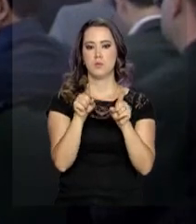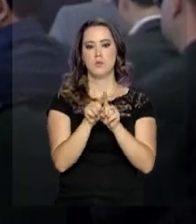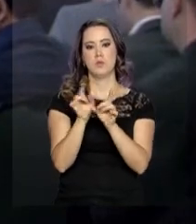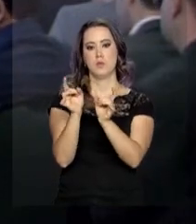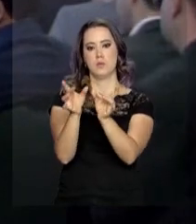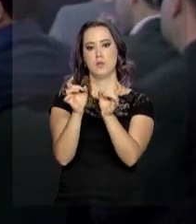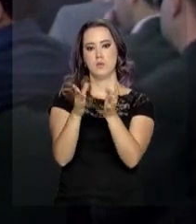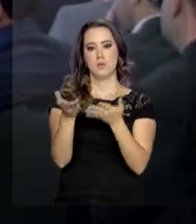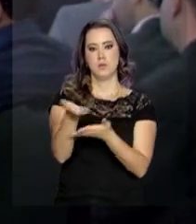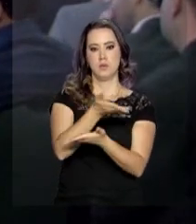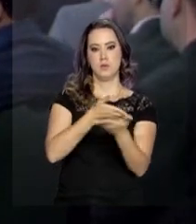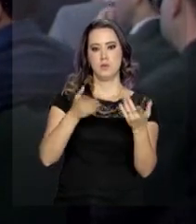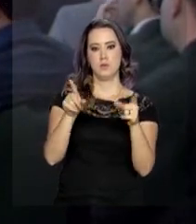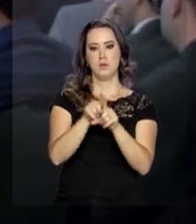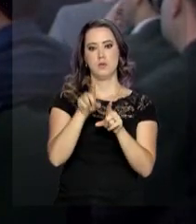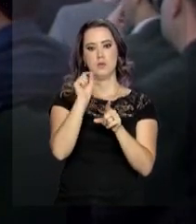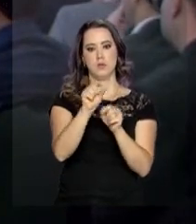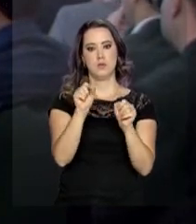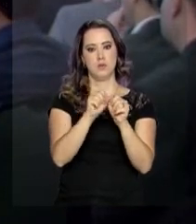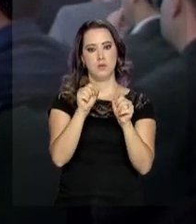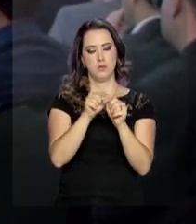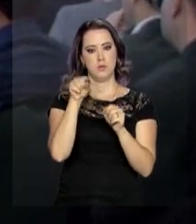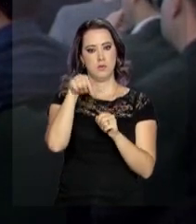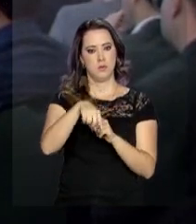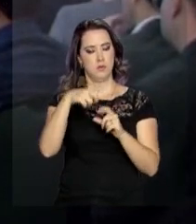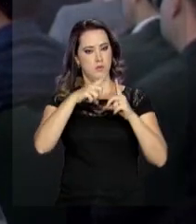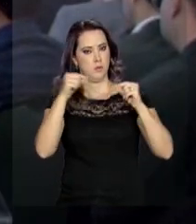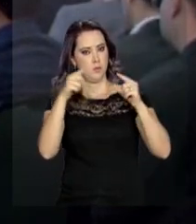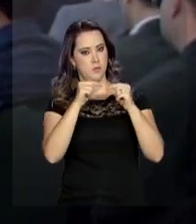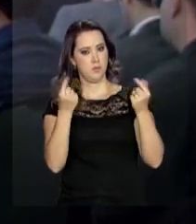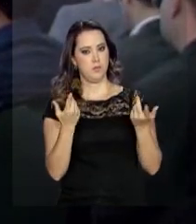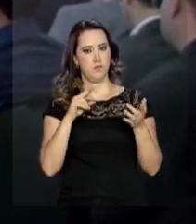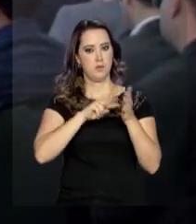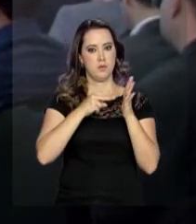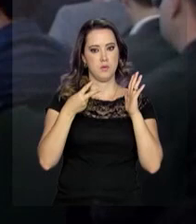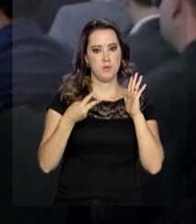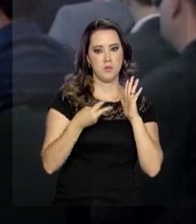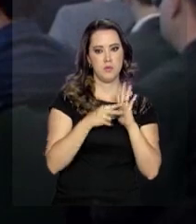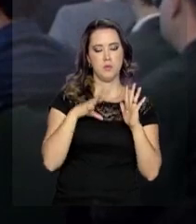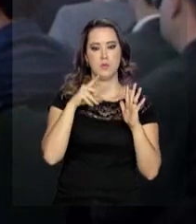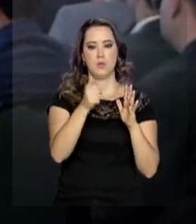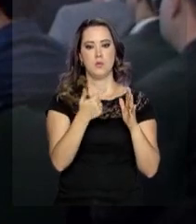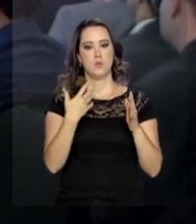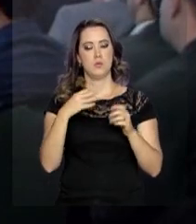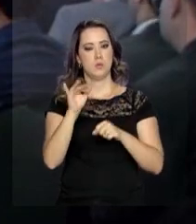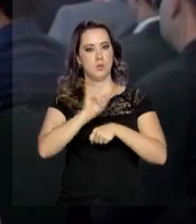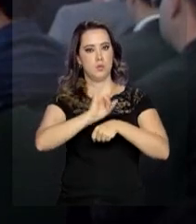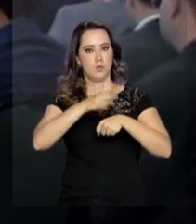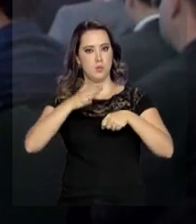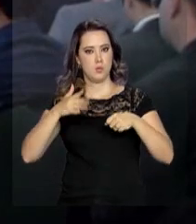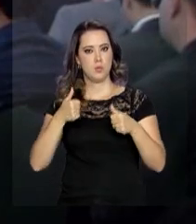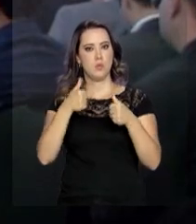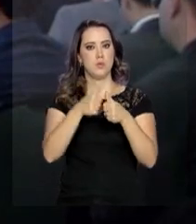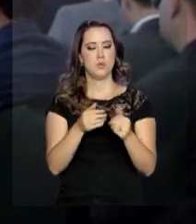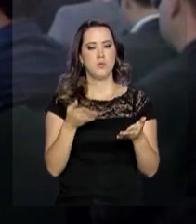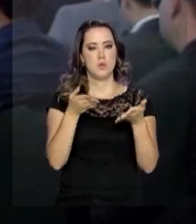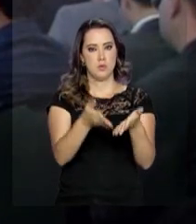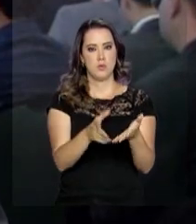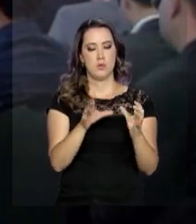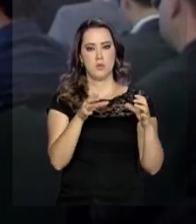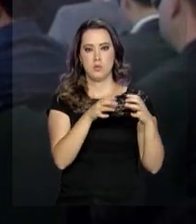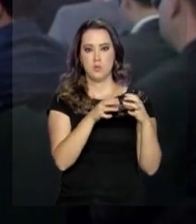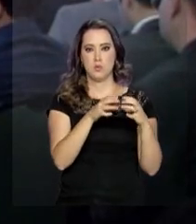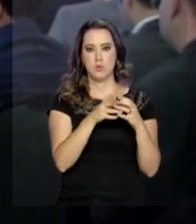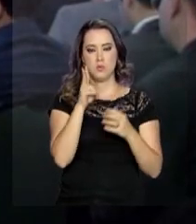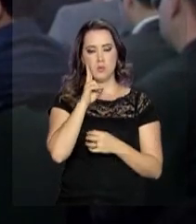e a competitividade do produto fabricado aqui no Brasil. Ou seja, toda a cadeia produtiva do aço está neste encontro, de olho